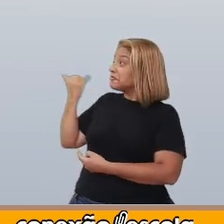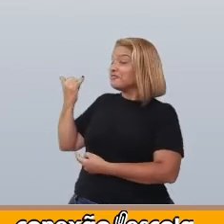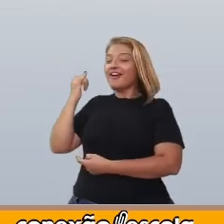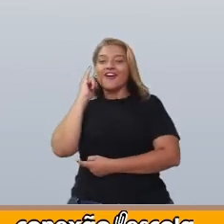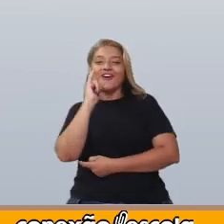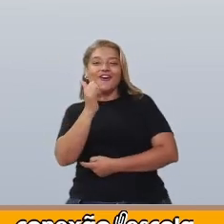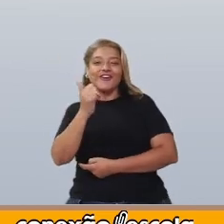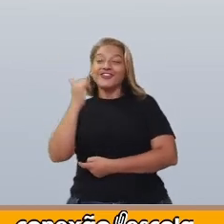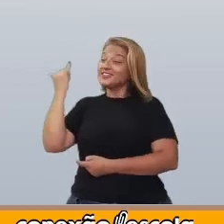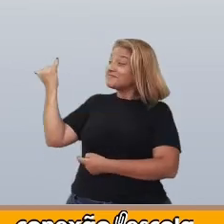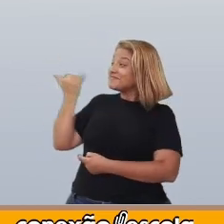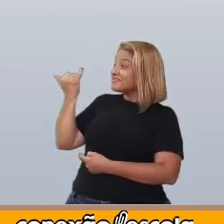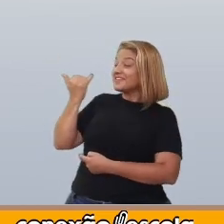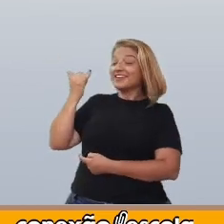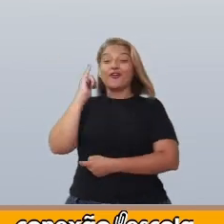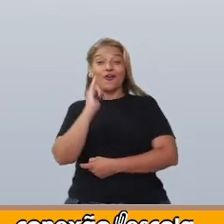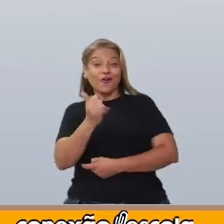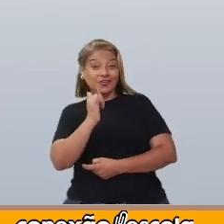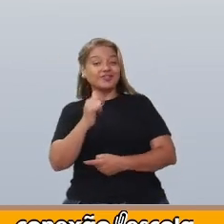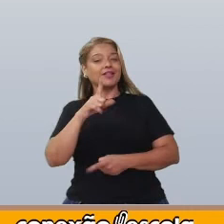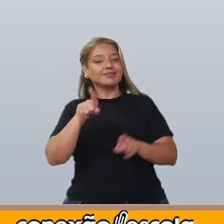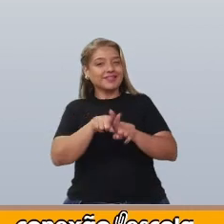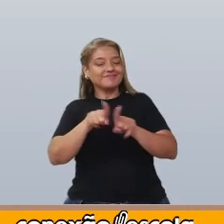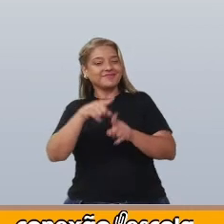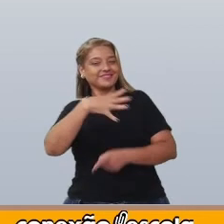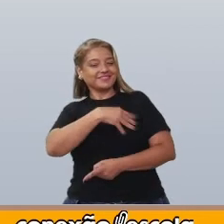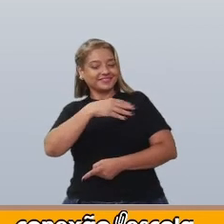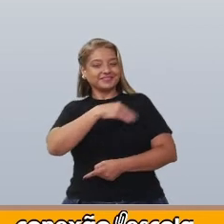e contaram aos seus filhos.